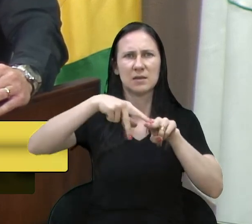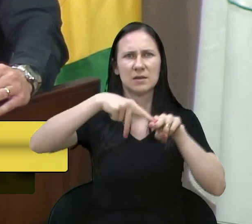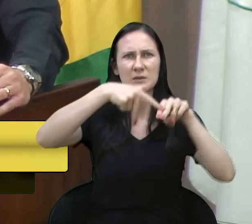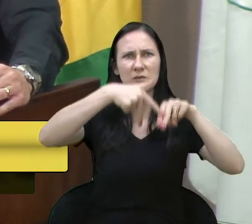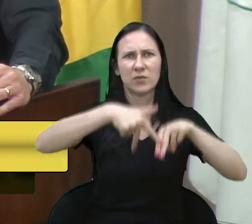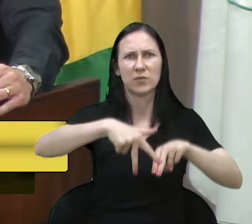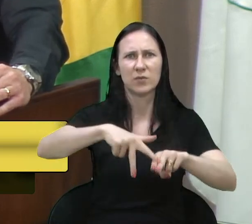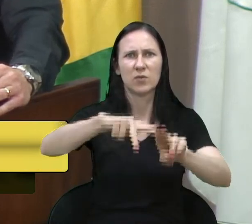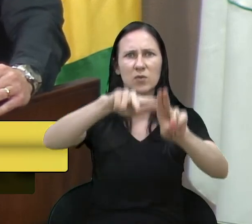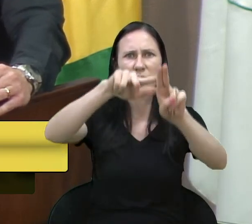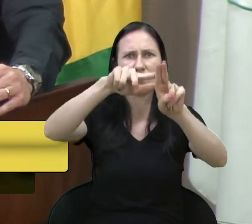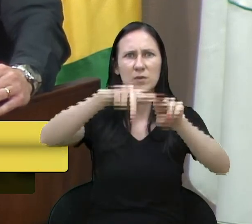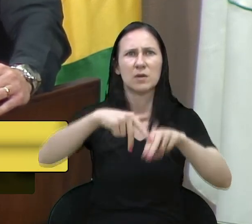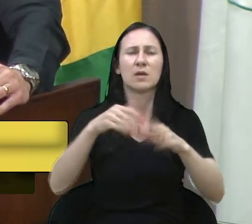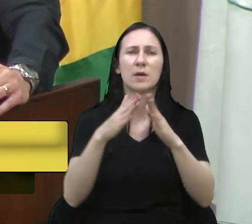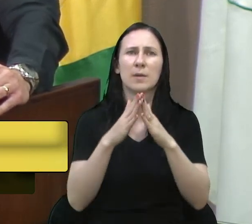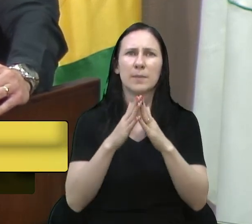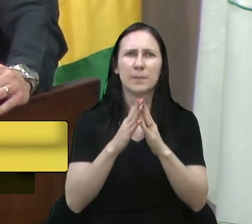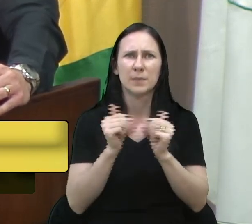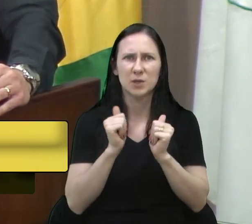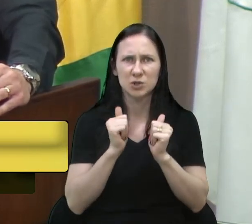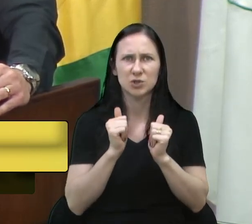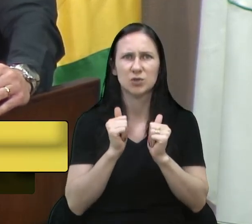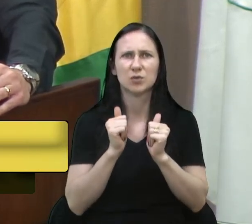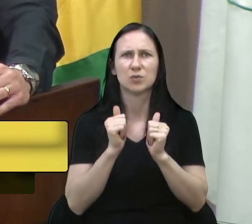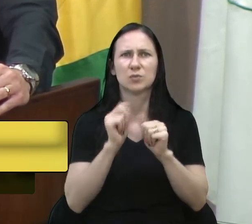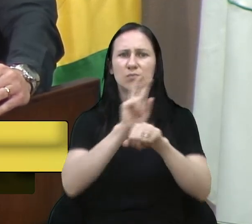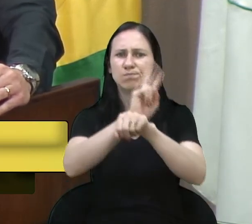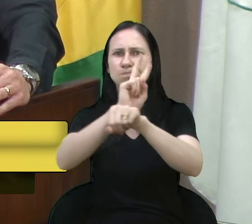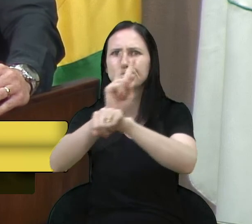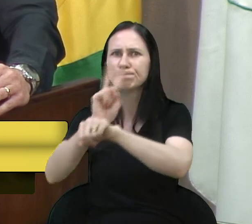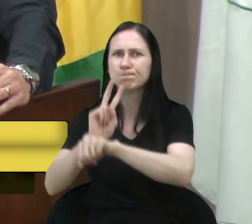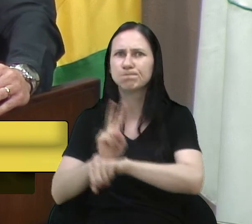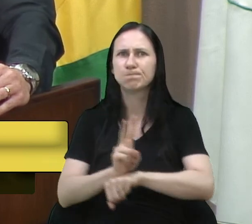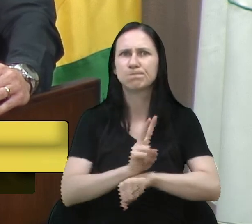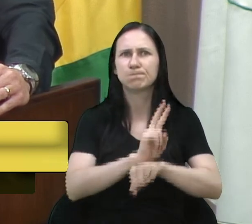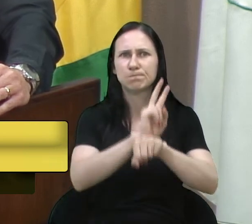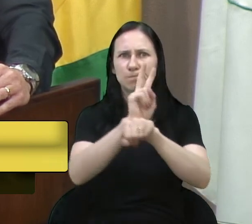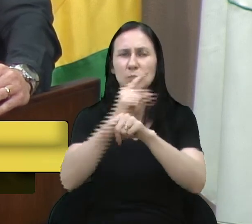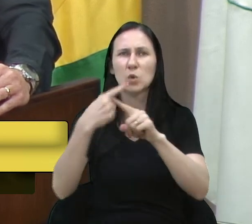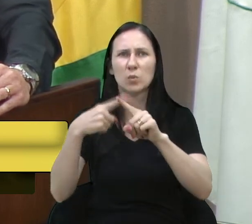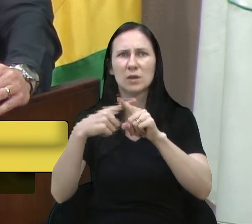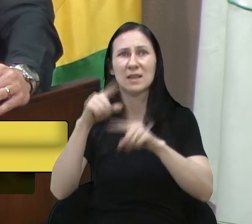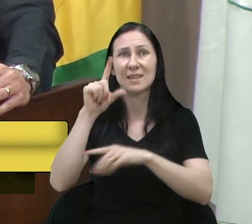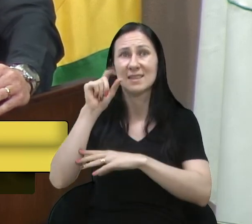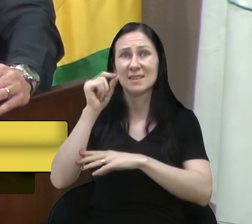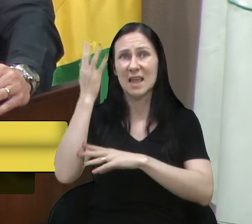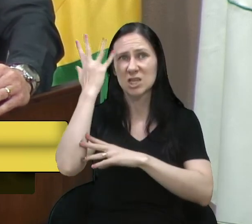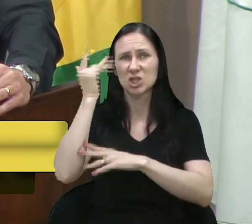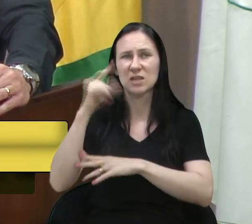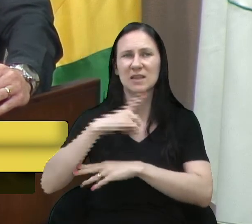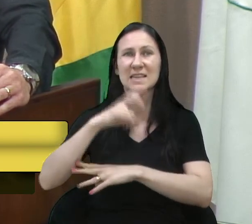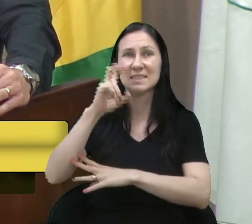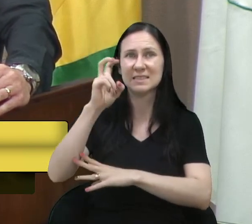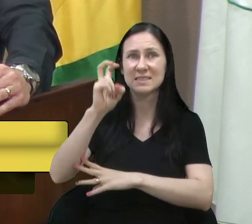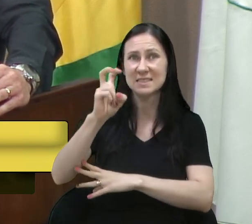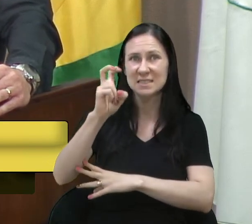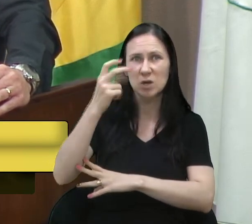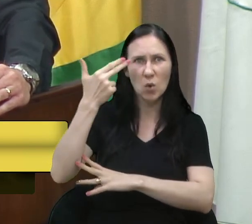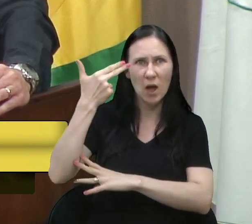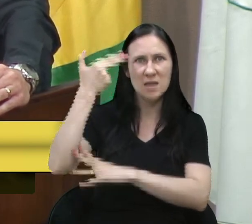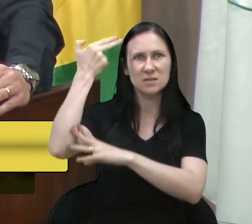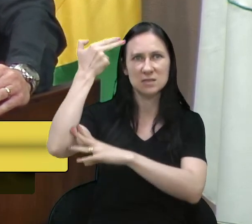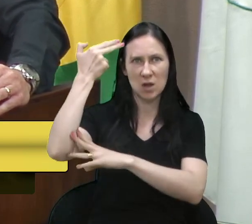pediu uma ronda, uma atenção especial aí da Guarda Municipal, que nos últimos 10 dias teve 5 assaltos, o pessoal chega de moto, desce